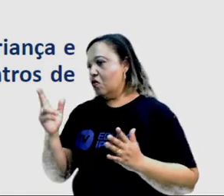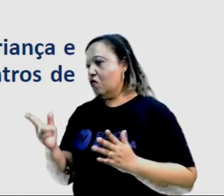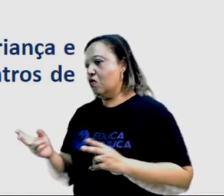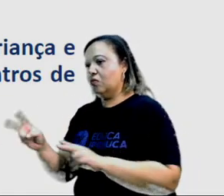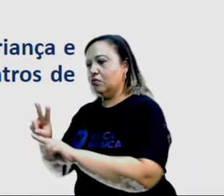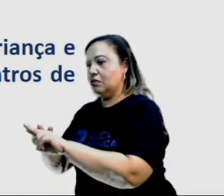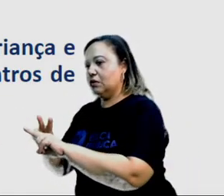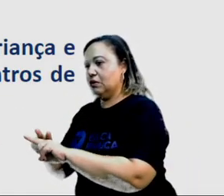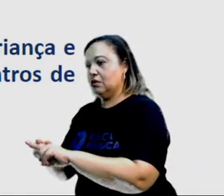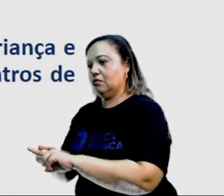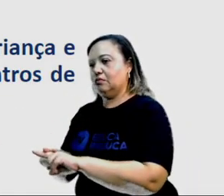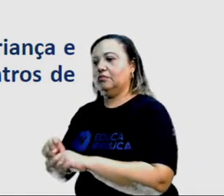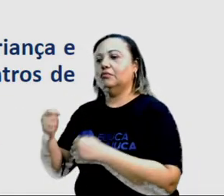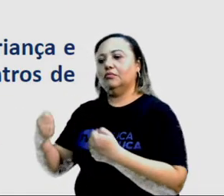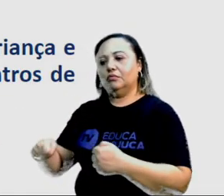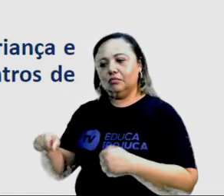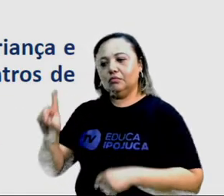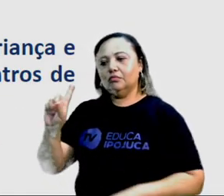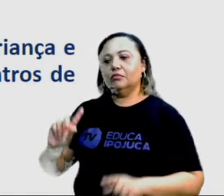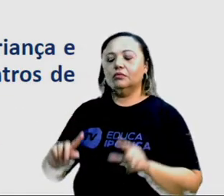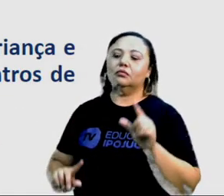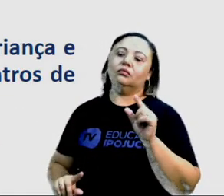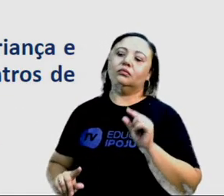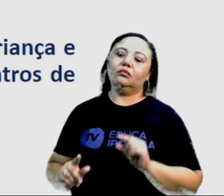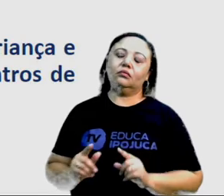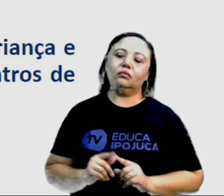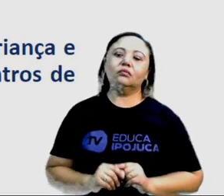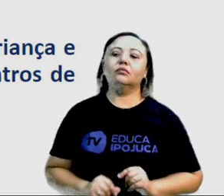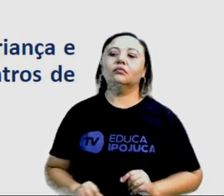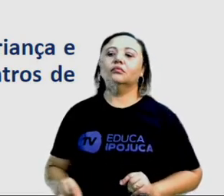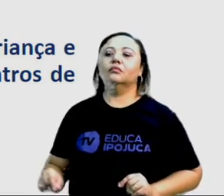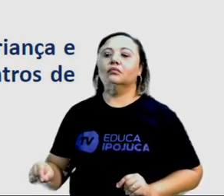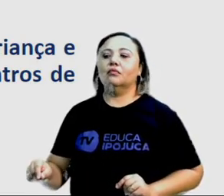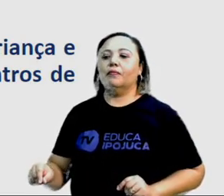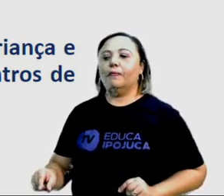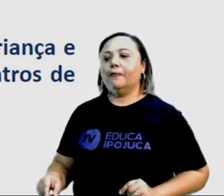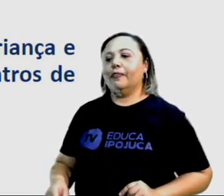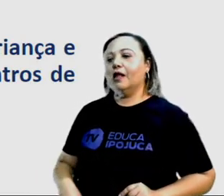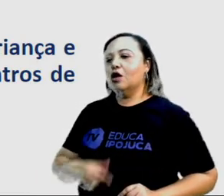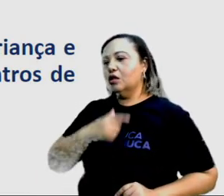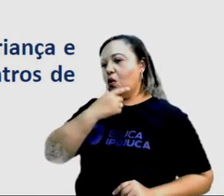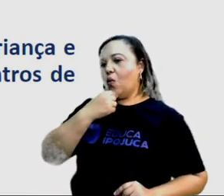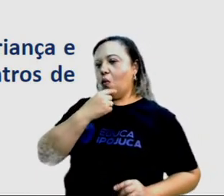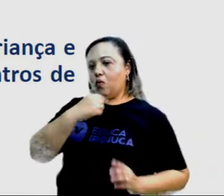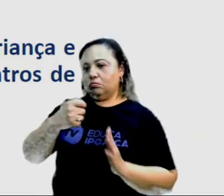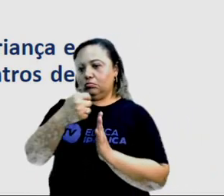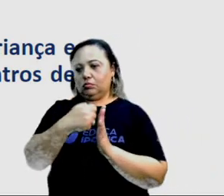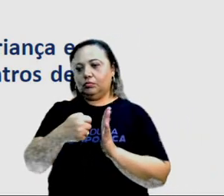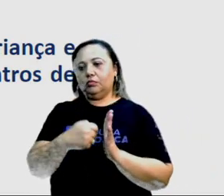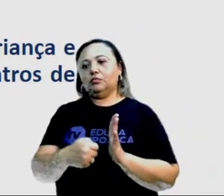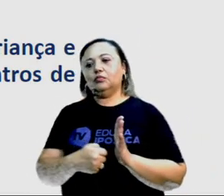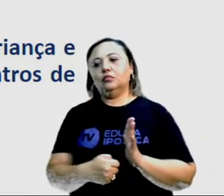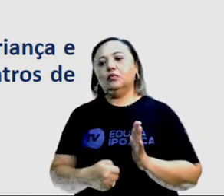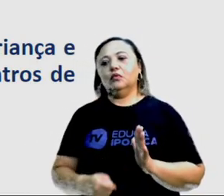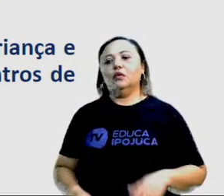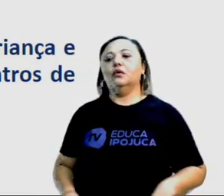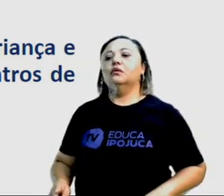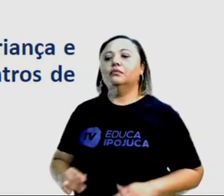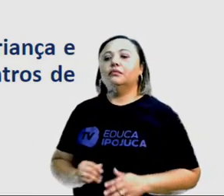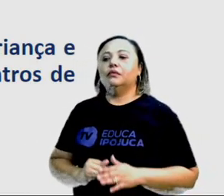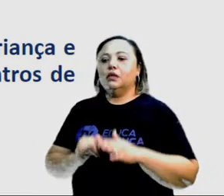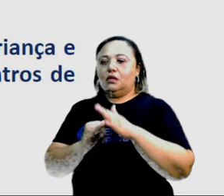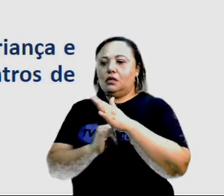Renato Roseno é um advogado, coordenador do Centro de Defesa da Criança e do Adolescente, do Ceará,